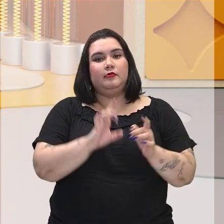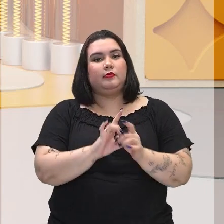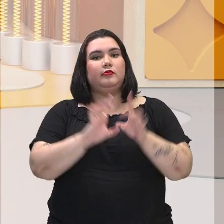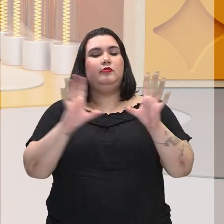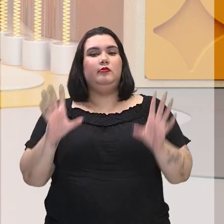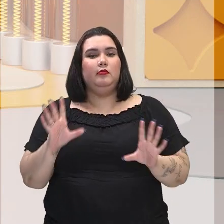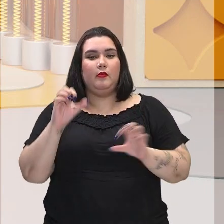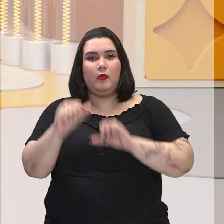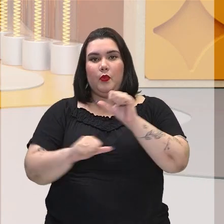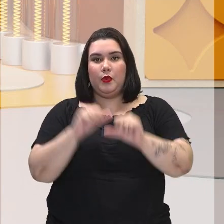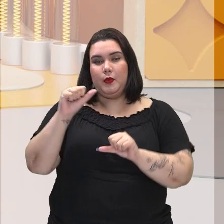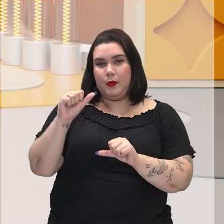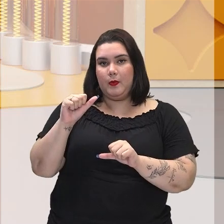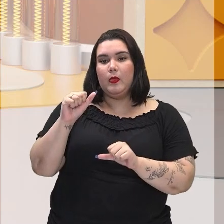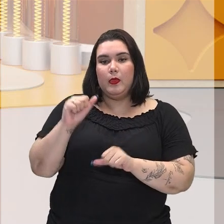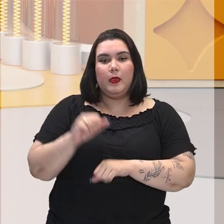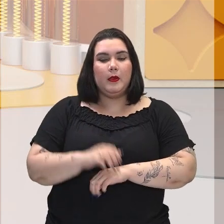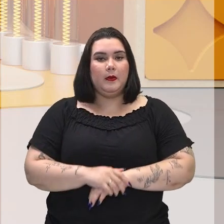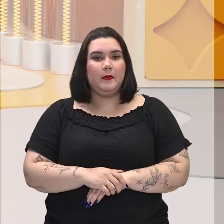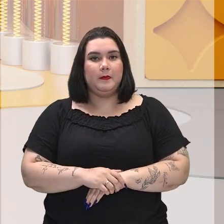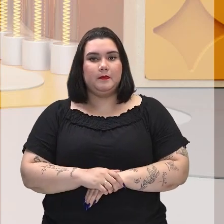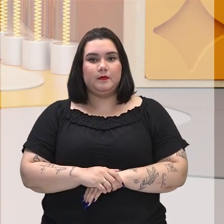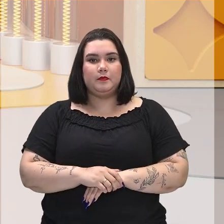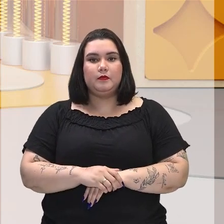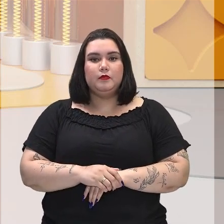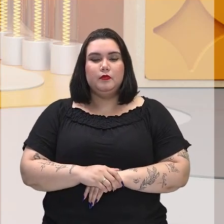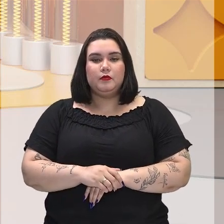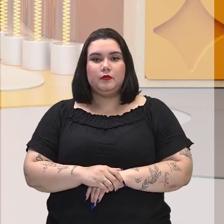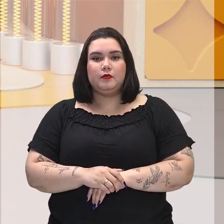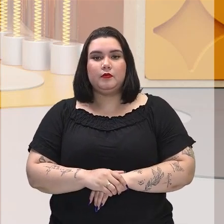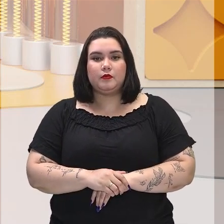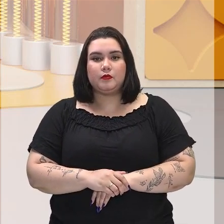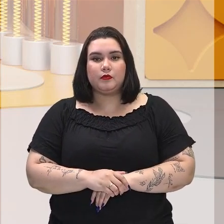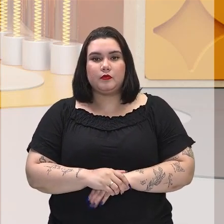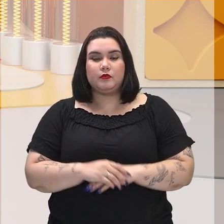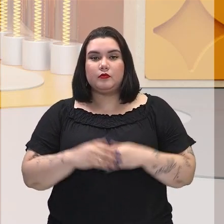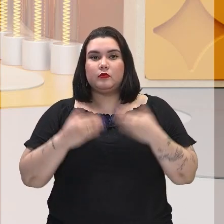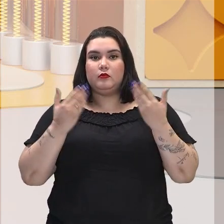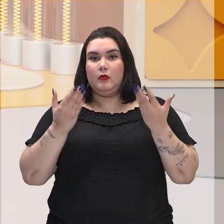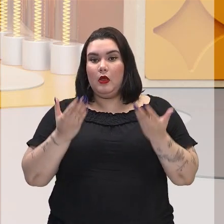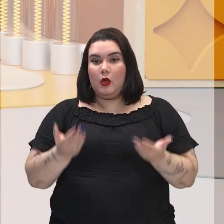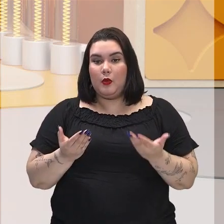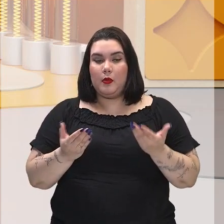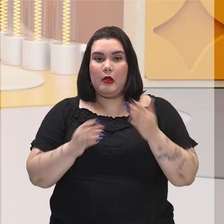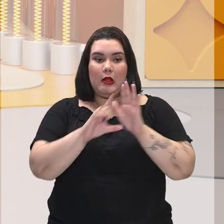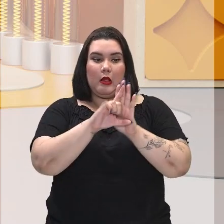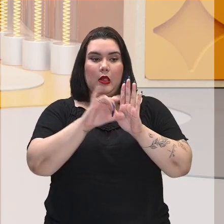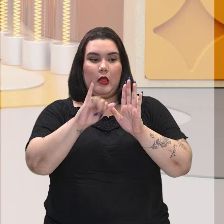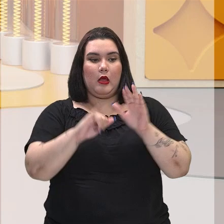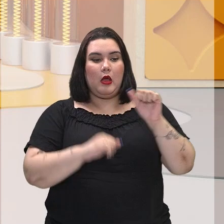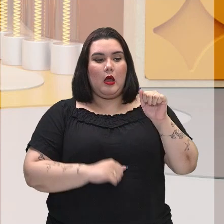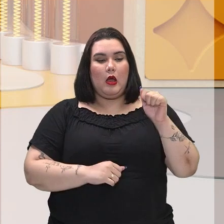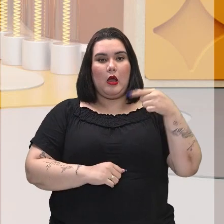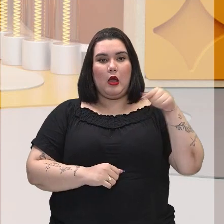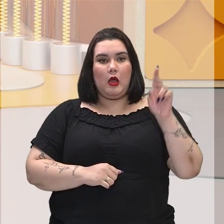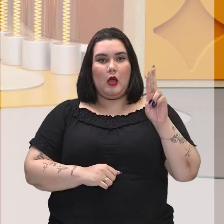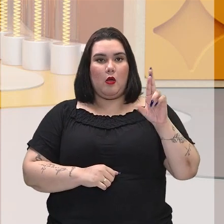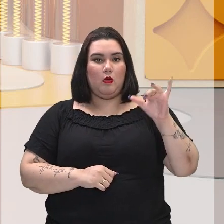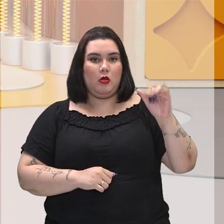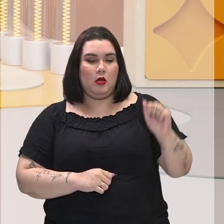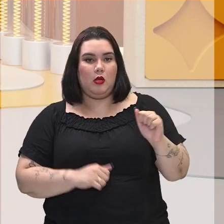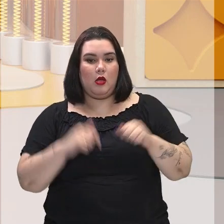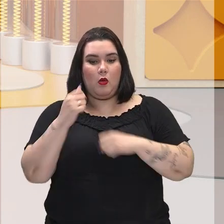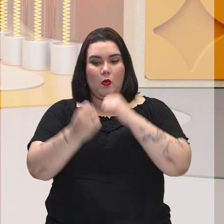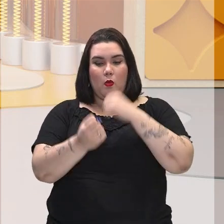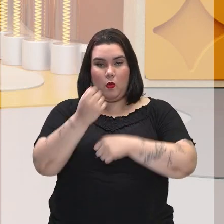Pessoas são escravizadas. Tá bom? Então, é uma situação diferente. Então, apesar da Lei Áurea entrar em vigor nesse ano,